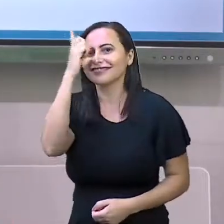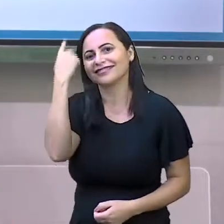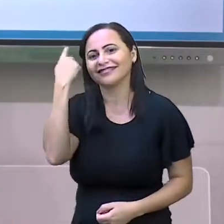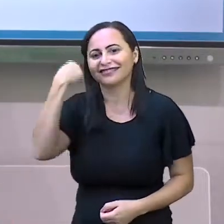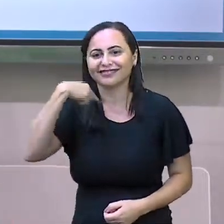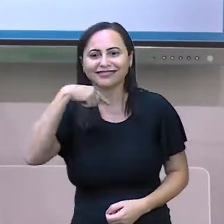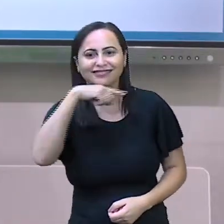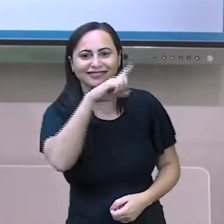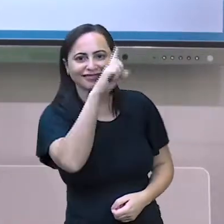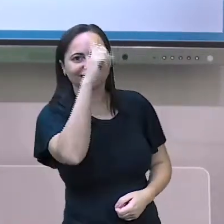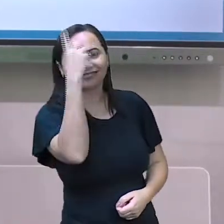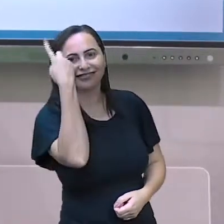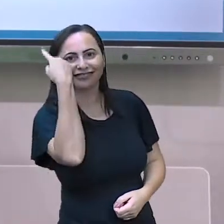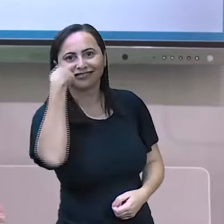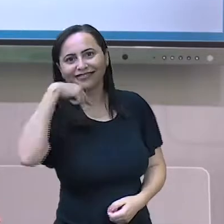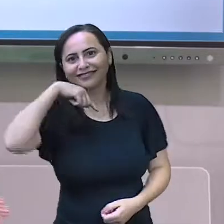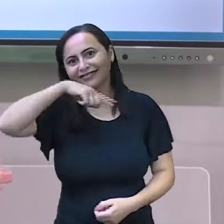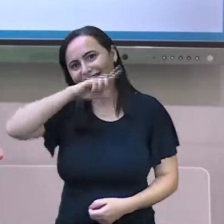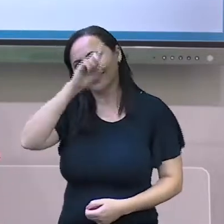dia e noite e dia